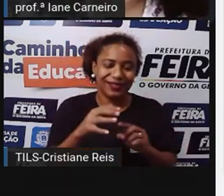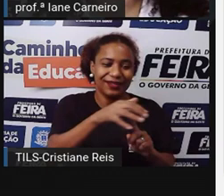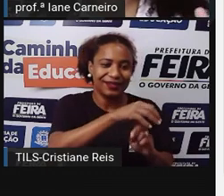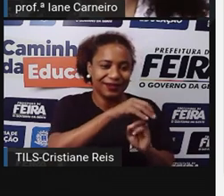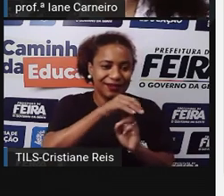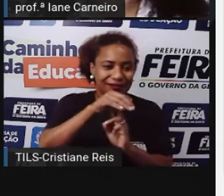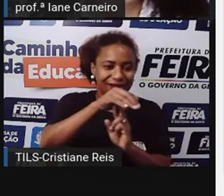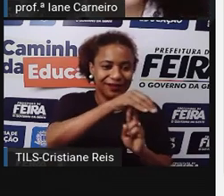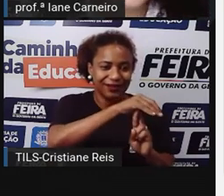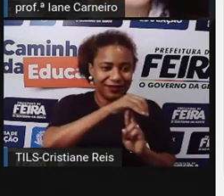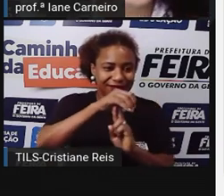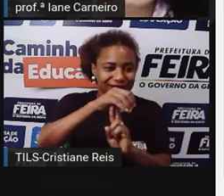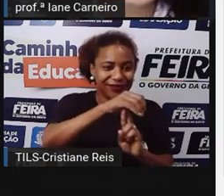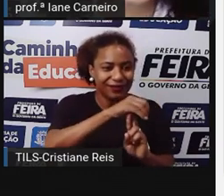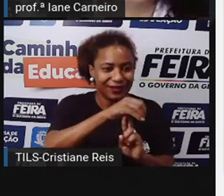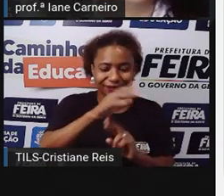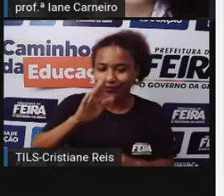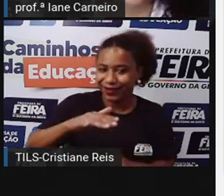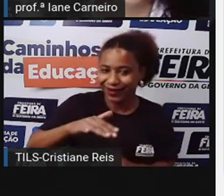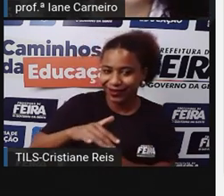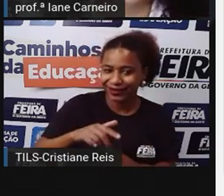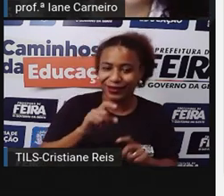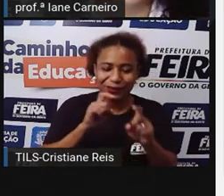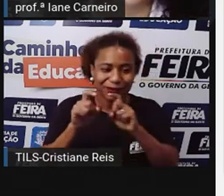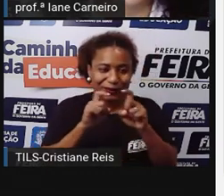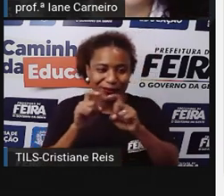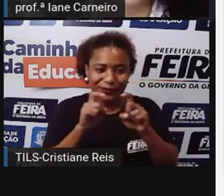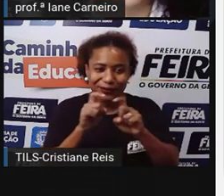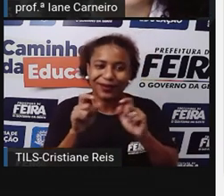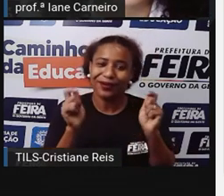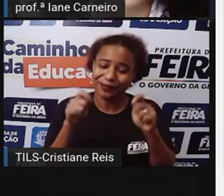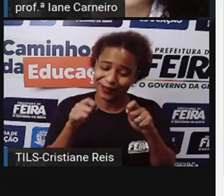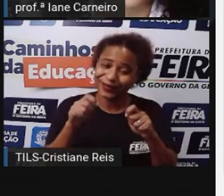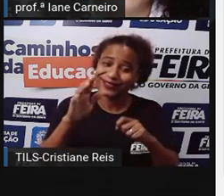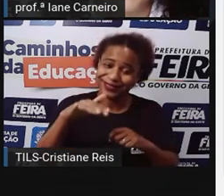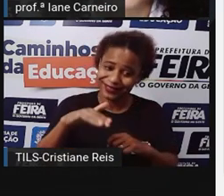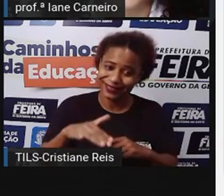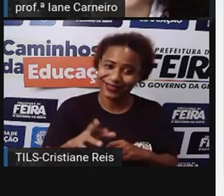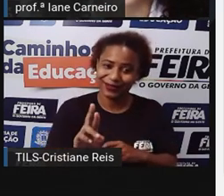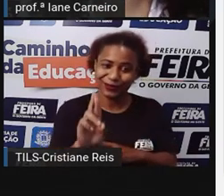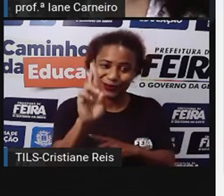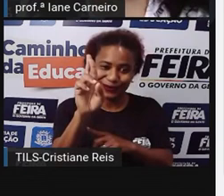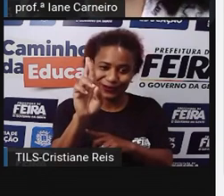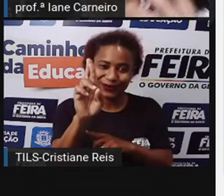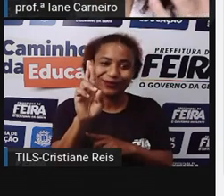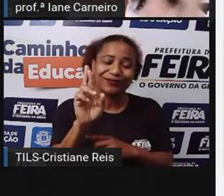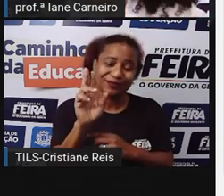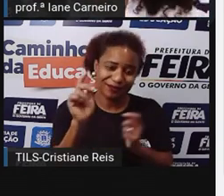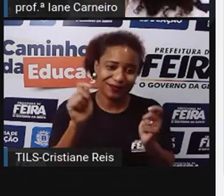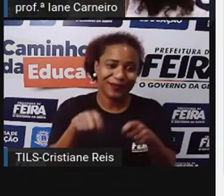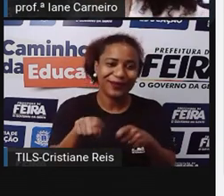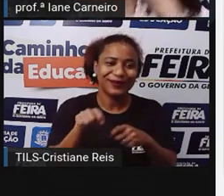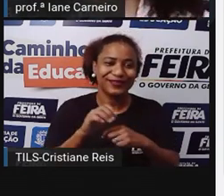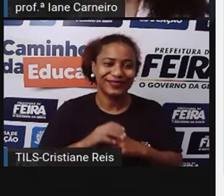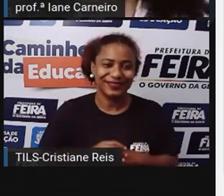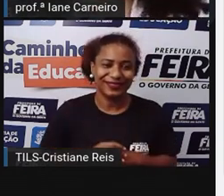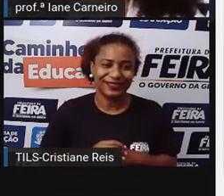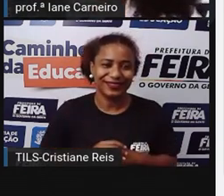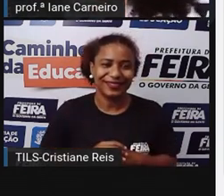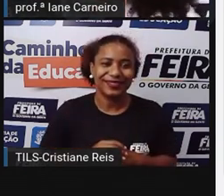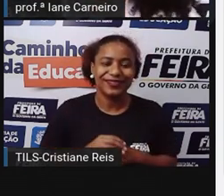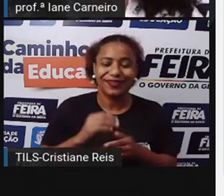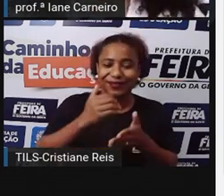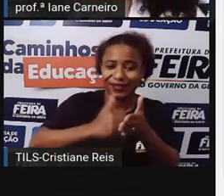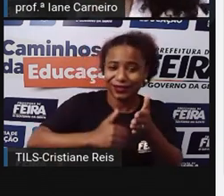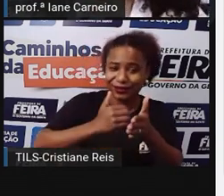processo De dar preço Lá na Feirinha Livre Né? Depende do Do dono Da barraquinha Que ele vai Vai dar os